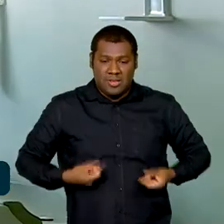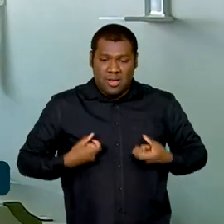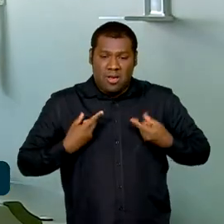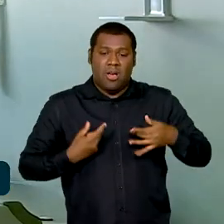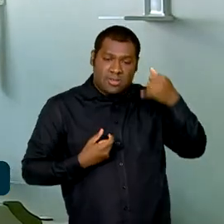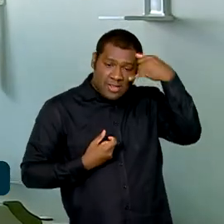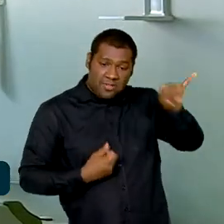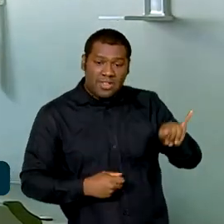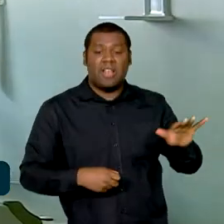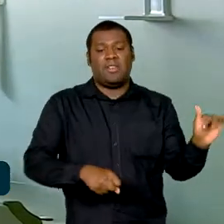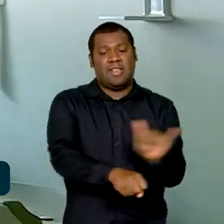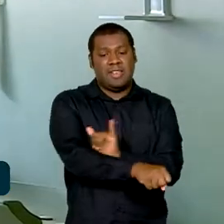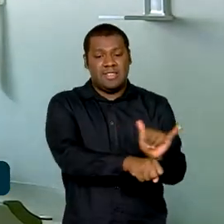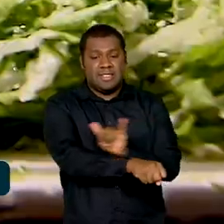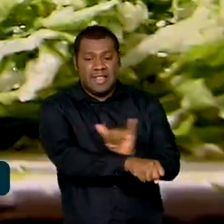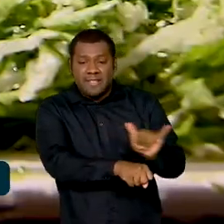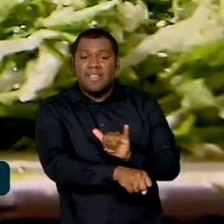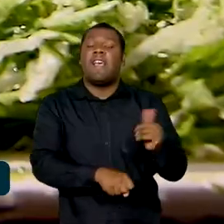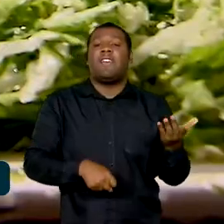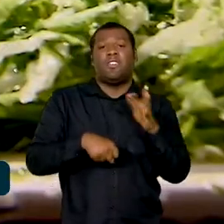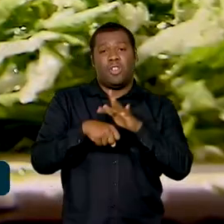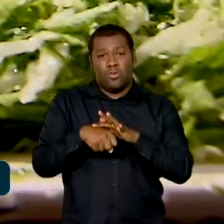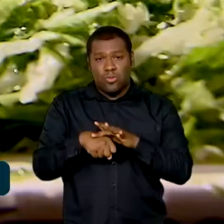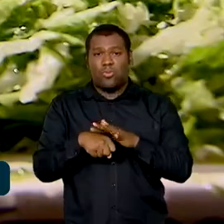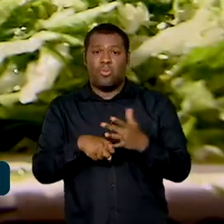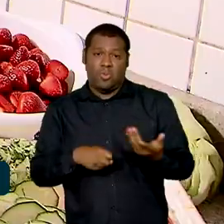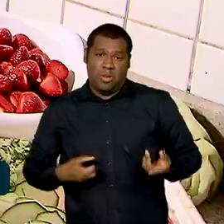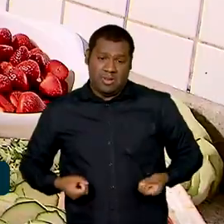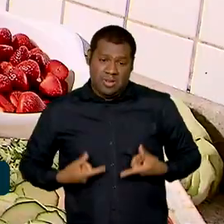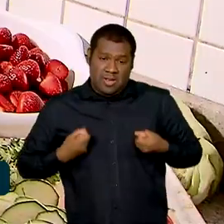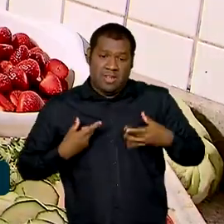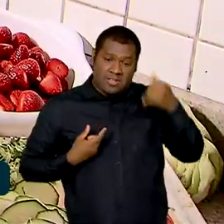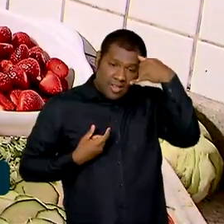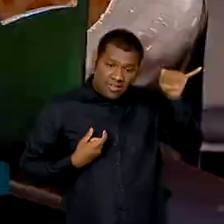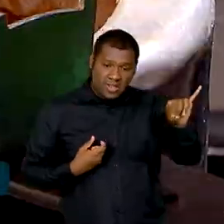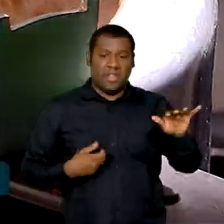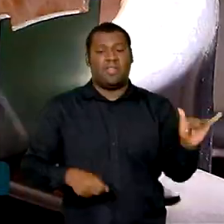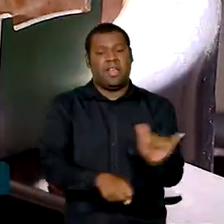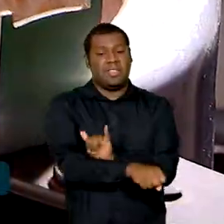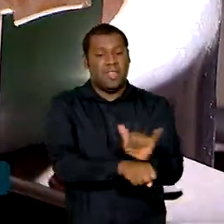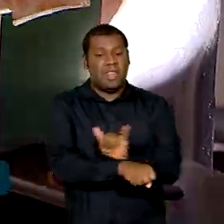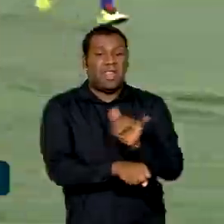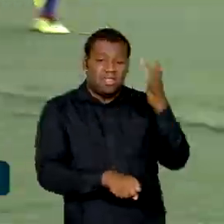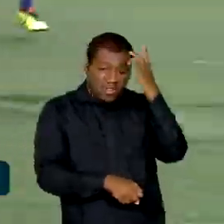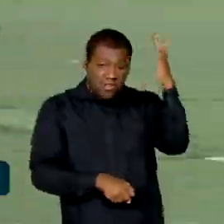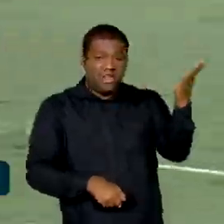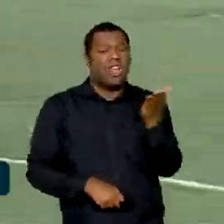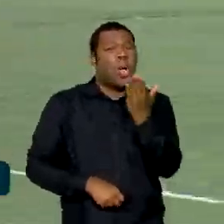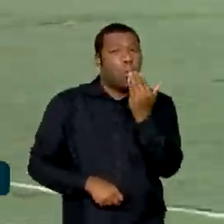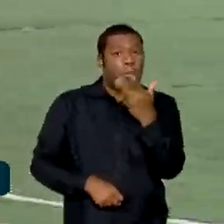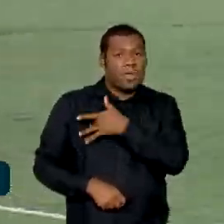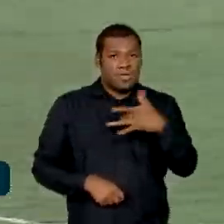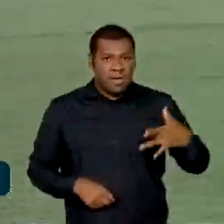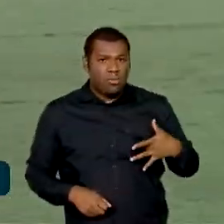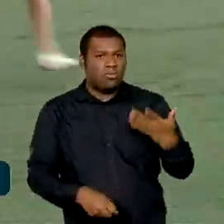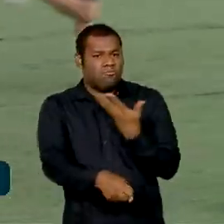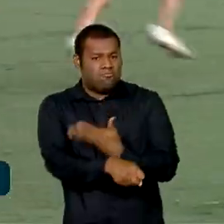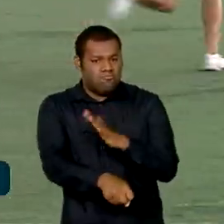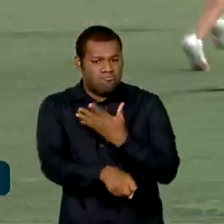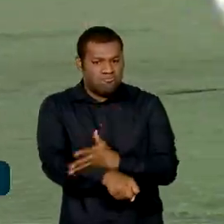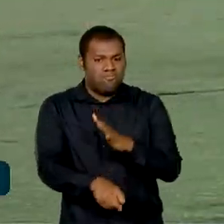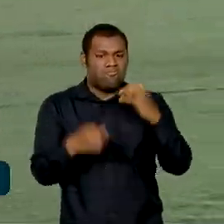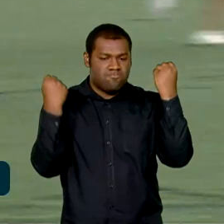o desenvolvimento da doença. Hábitos simples, como alimentação saudável, prática regular de